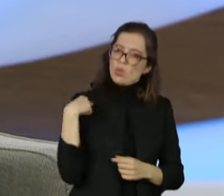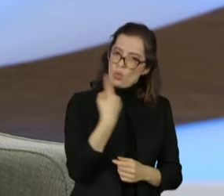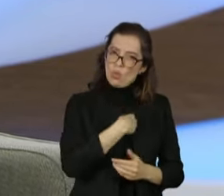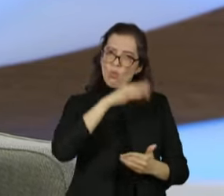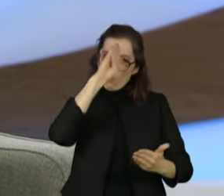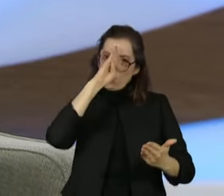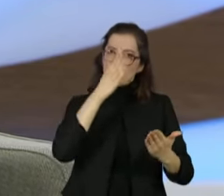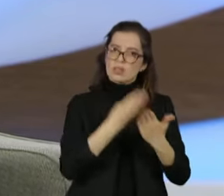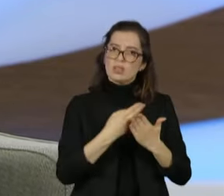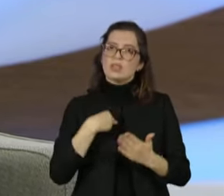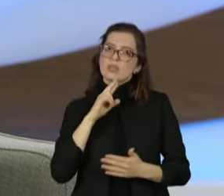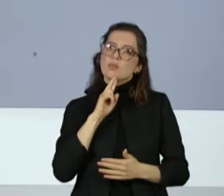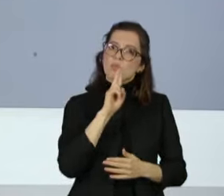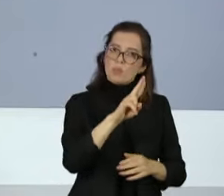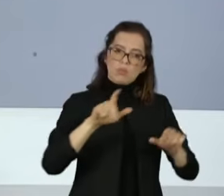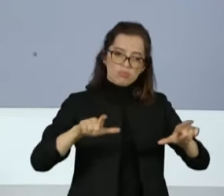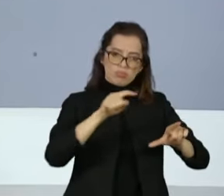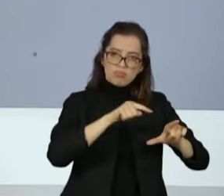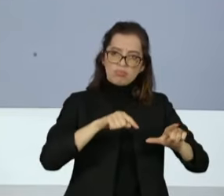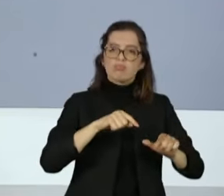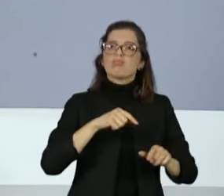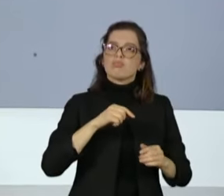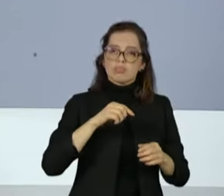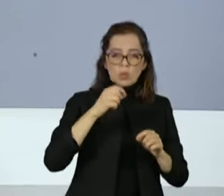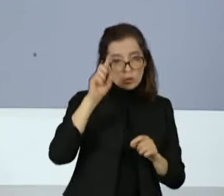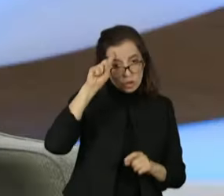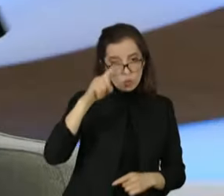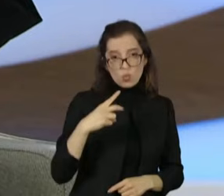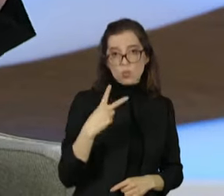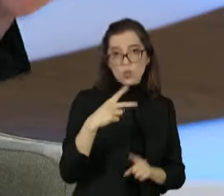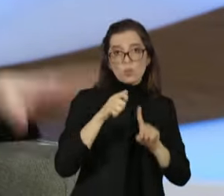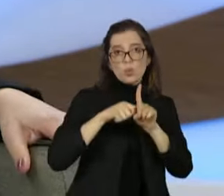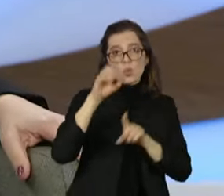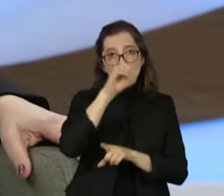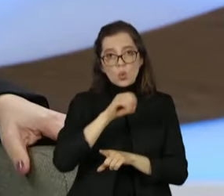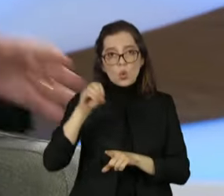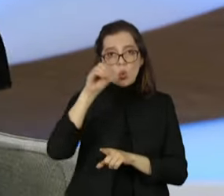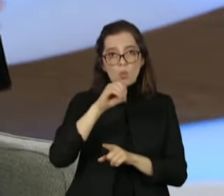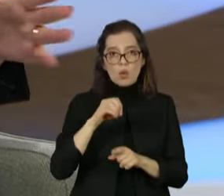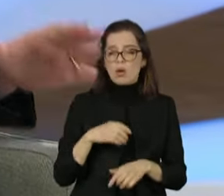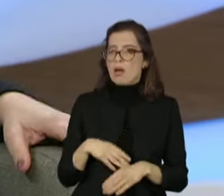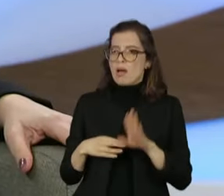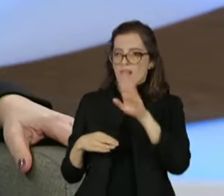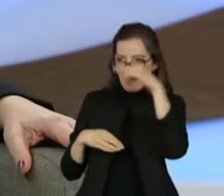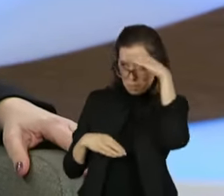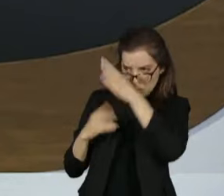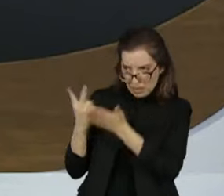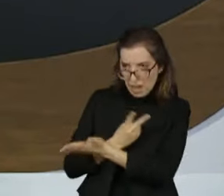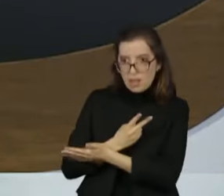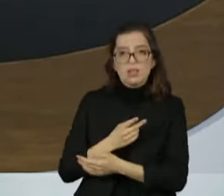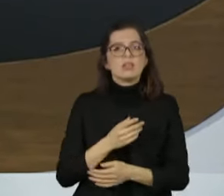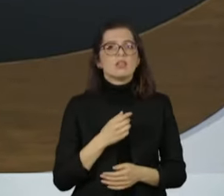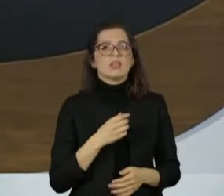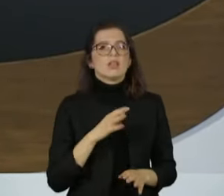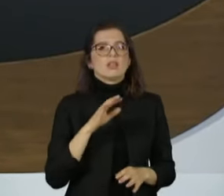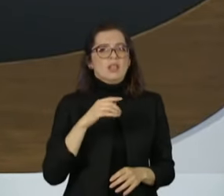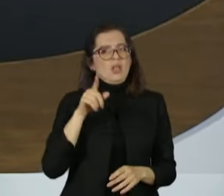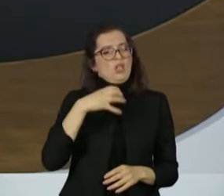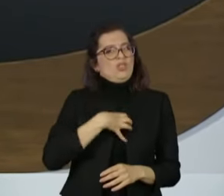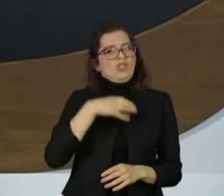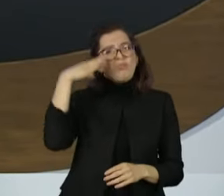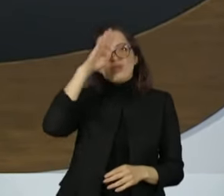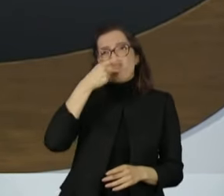seja ele qual for, no dia 2 de outubro. O presidente se enganou, então, senadora. Ele fala por ele e eu falo por Só antes de passar para a Caterine,